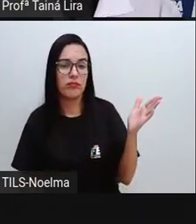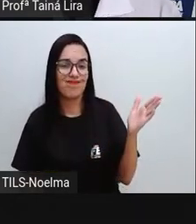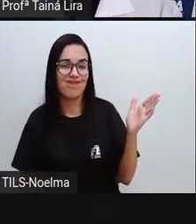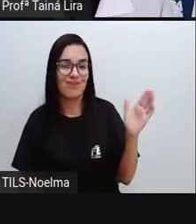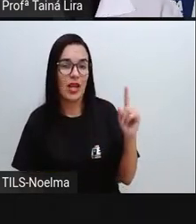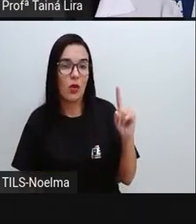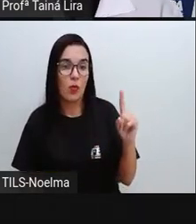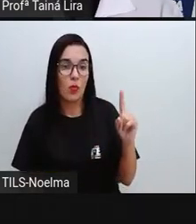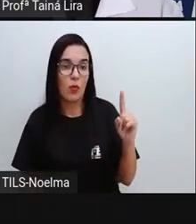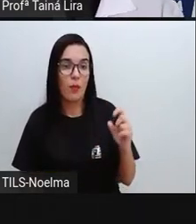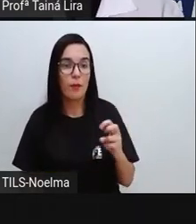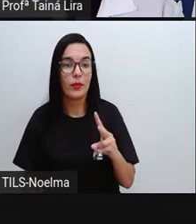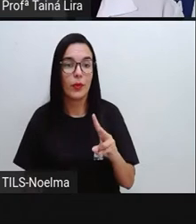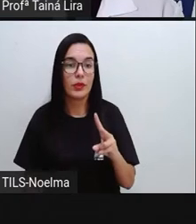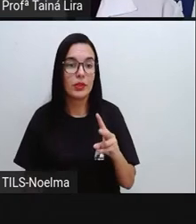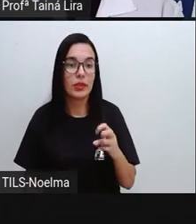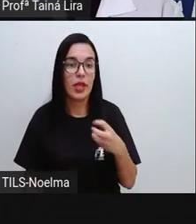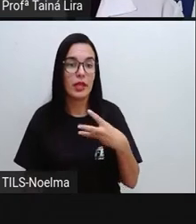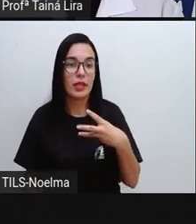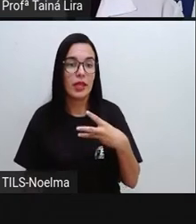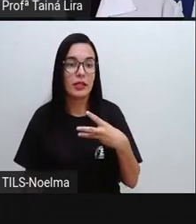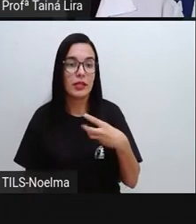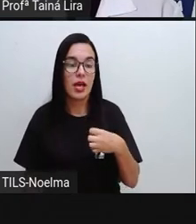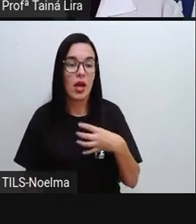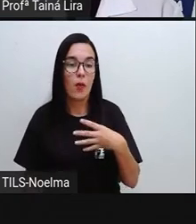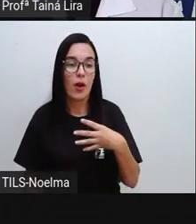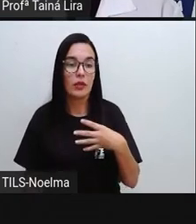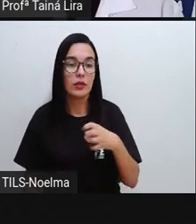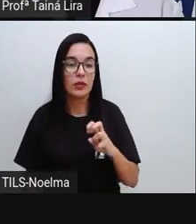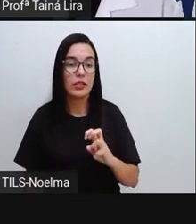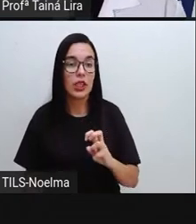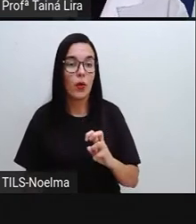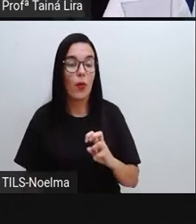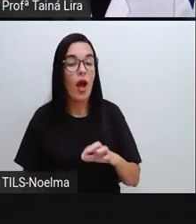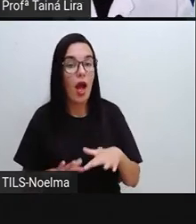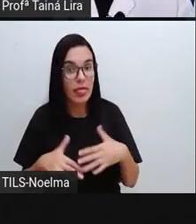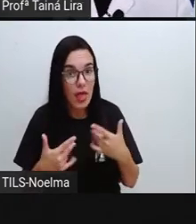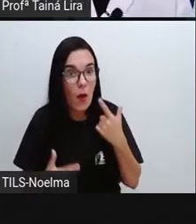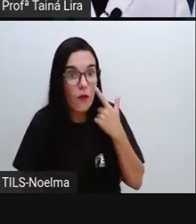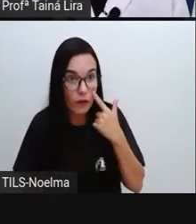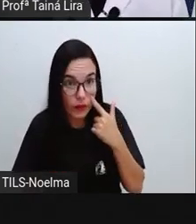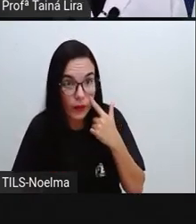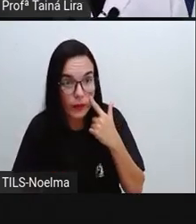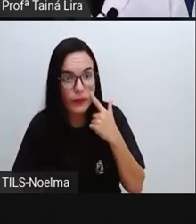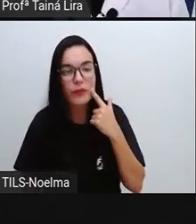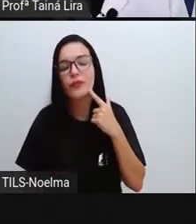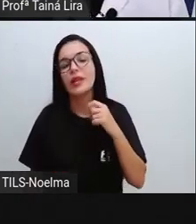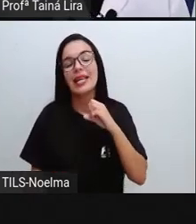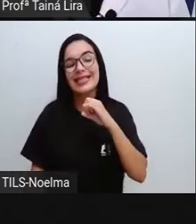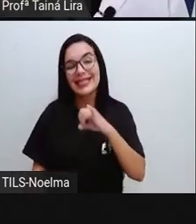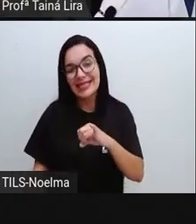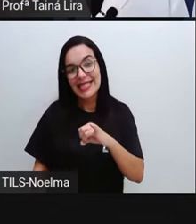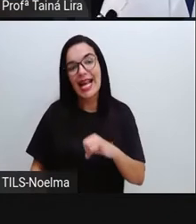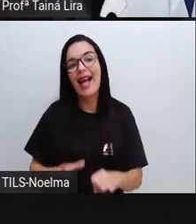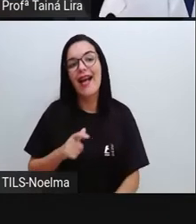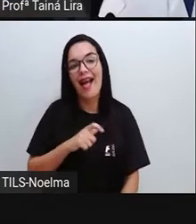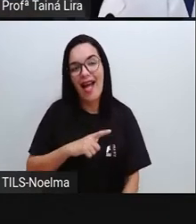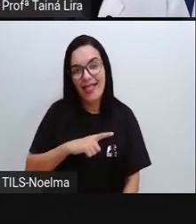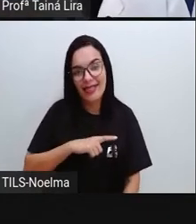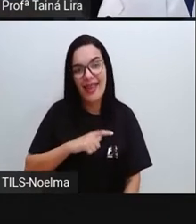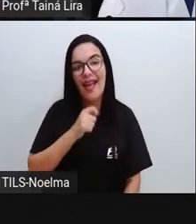Então, ó, 1, 2, 3, 4, 5. Então, ela ficou ainda com